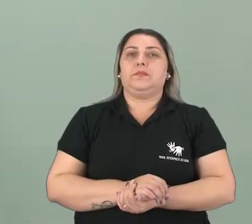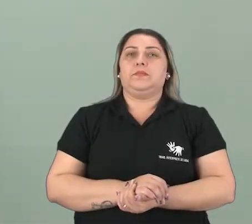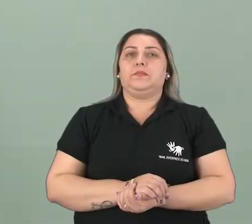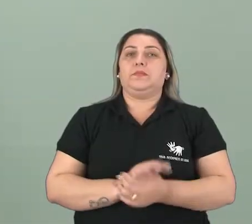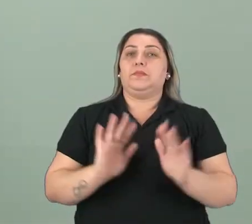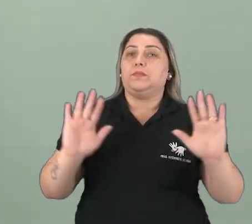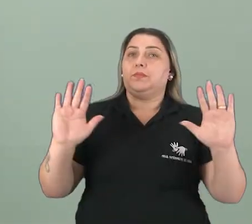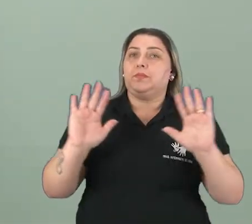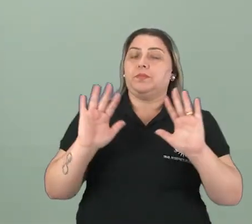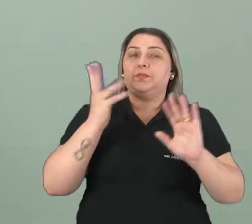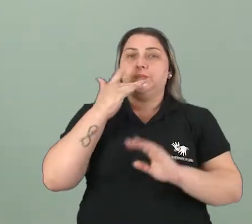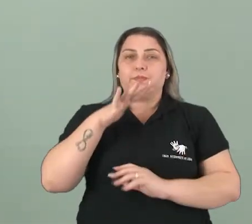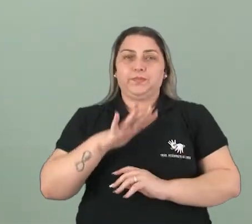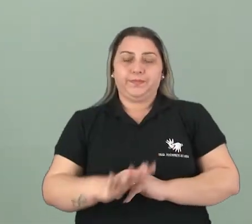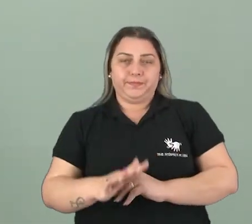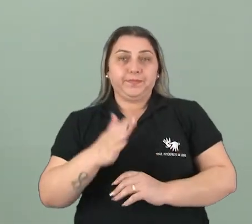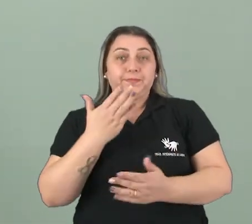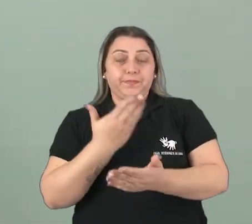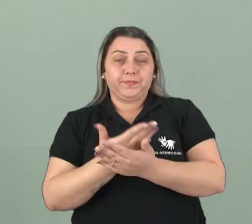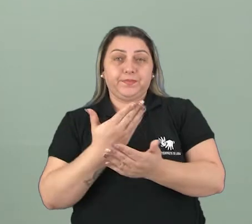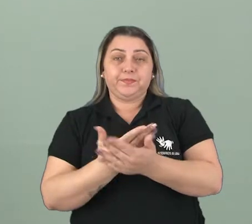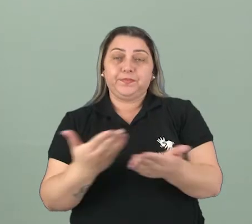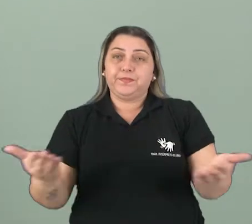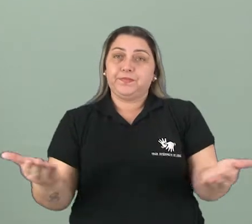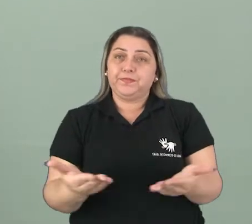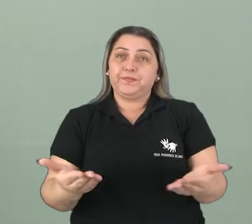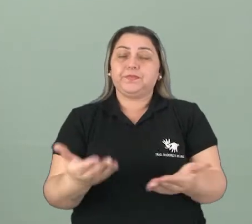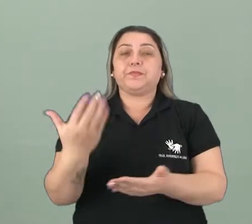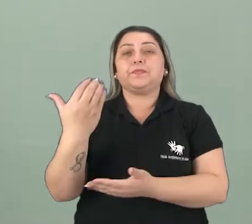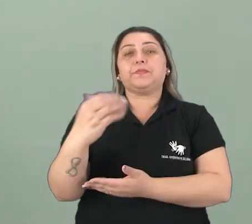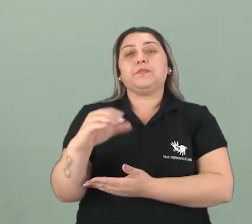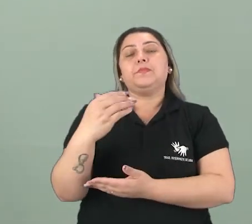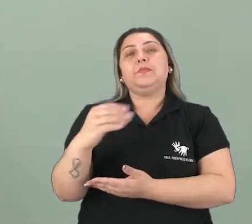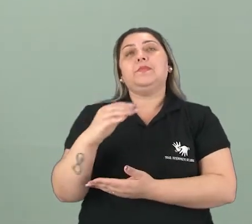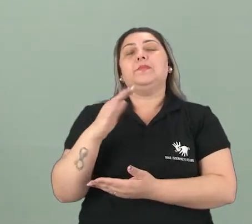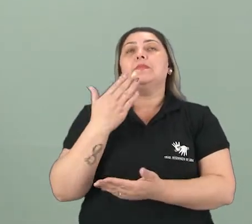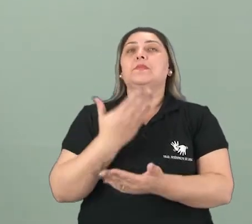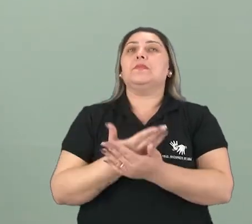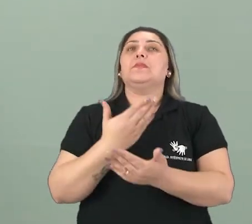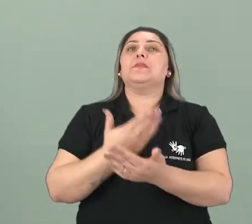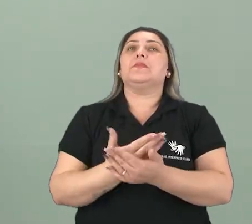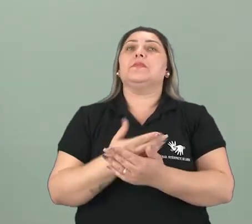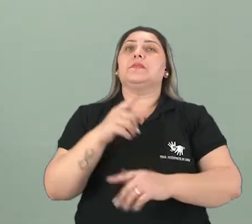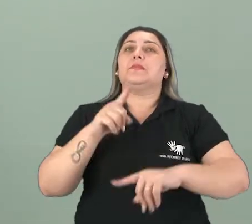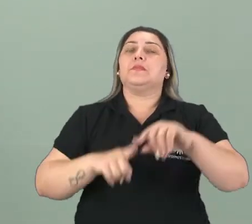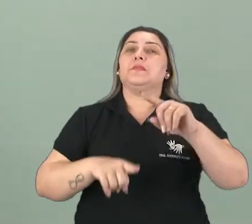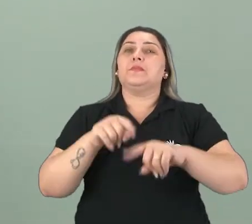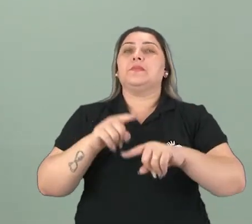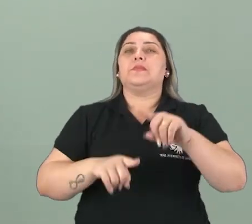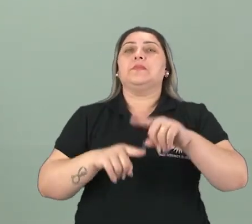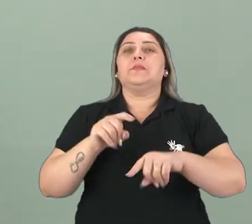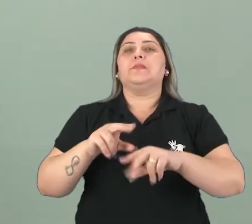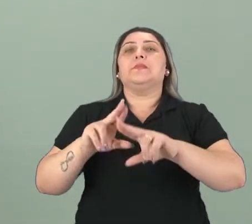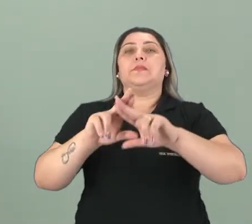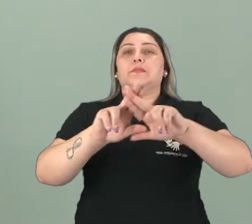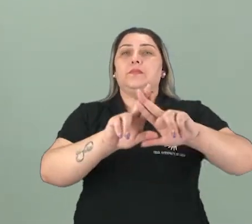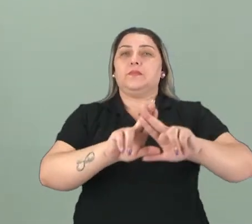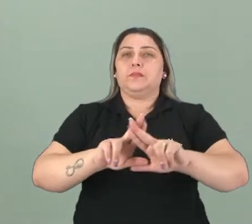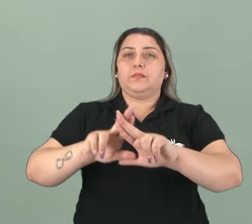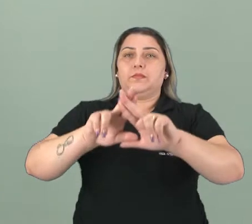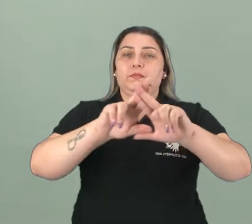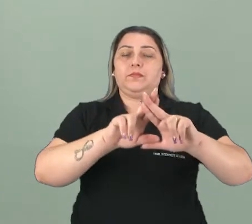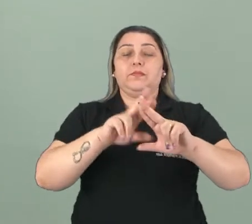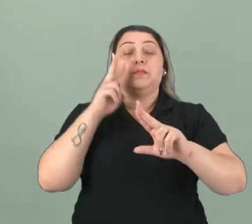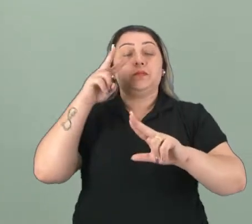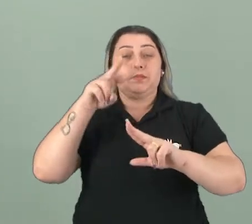Olá, criança! Nossa aula hoje é de ciências e nós estamos estudando sobre materiais recicláveis. Nós vimos um